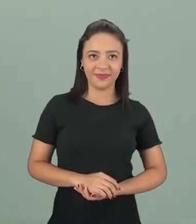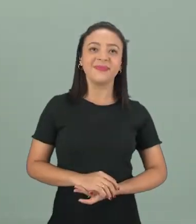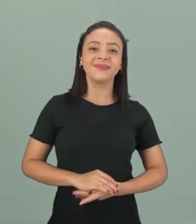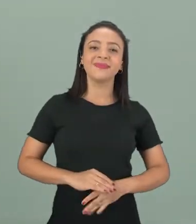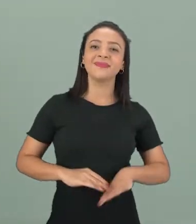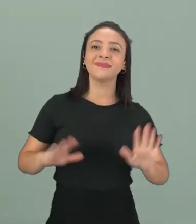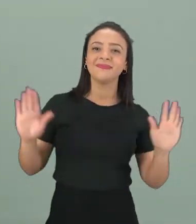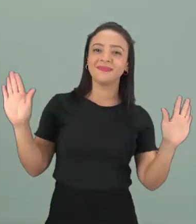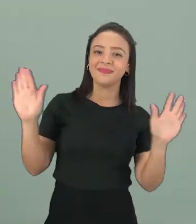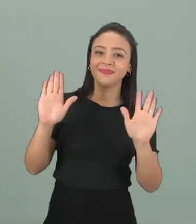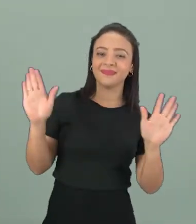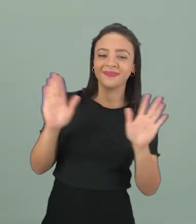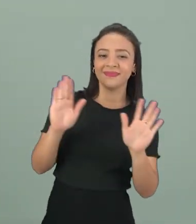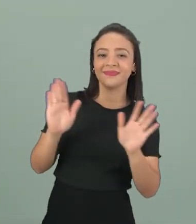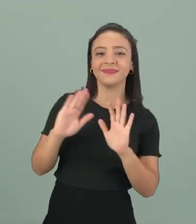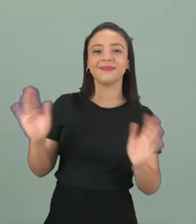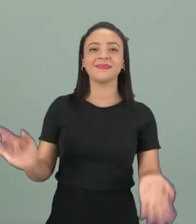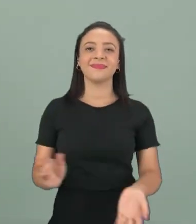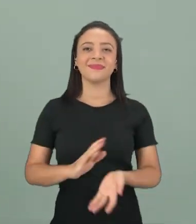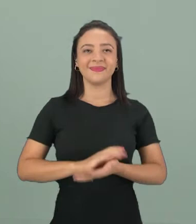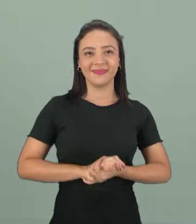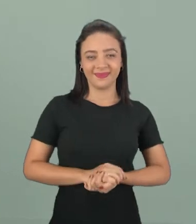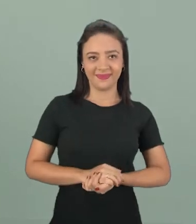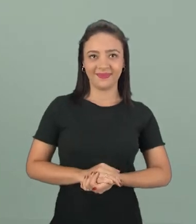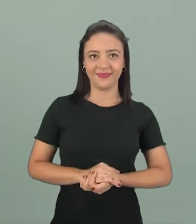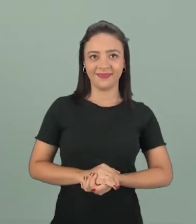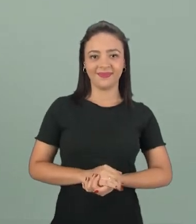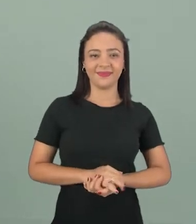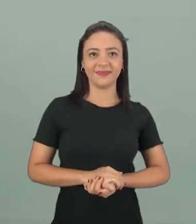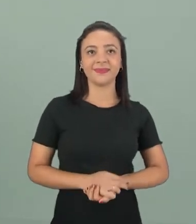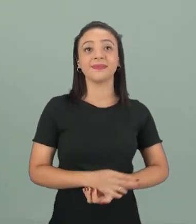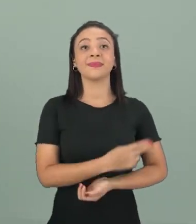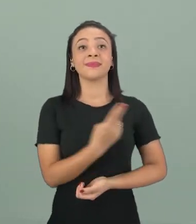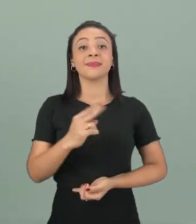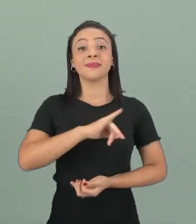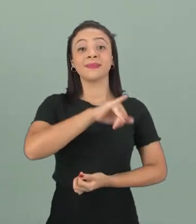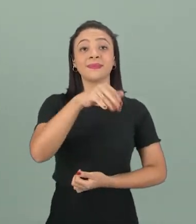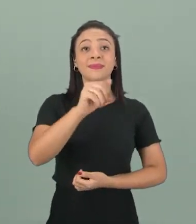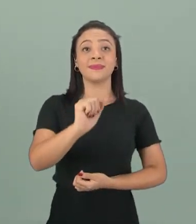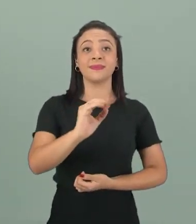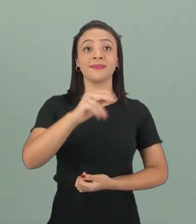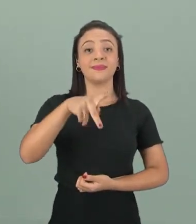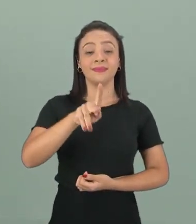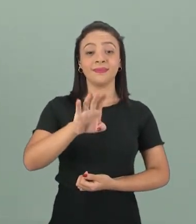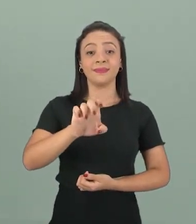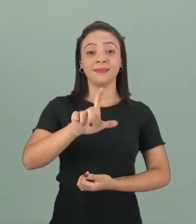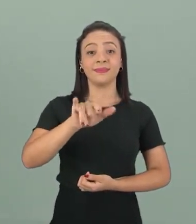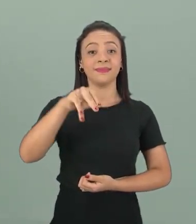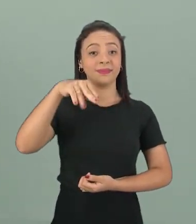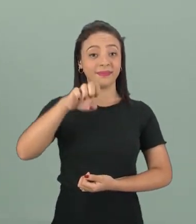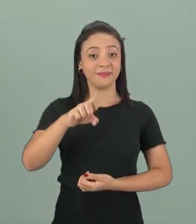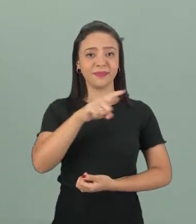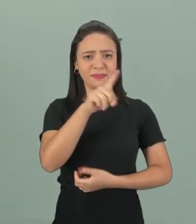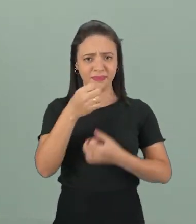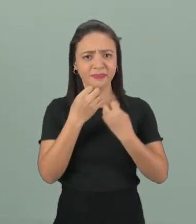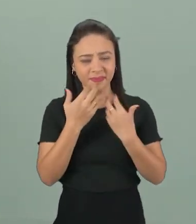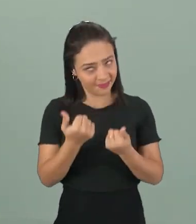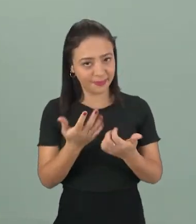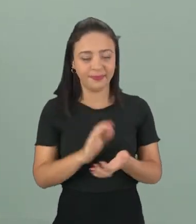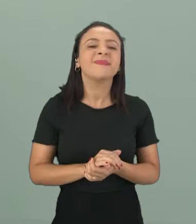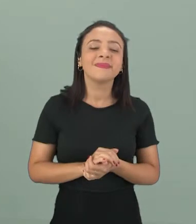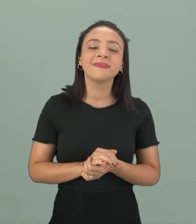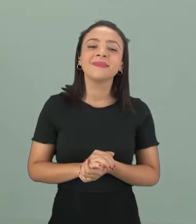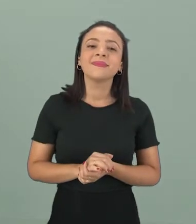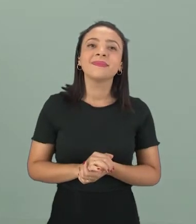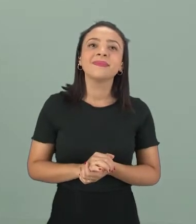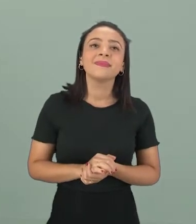Olá pessoal, como vocês Meu nome é Jaqueline e bem-vindos à nossa aula de inglês. Olá pessoal, como é que vocês estão? Espero que